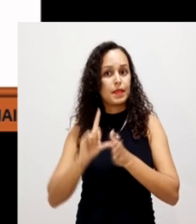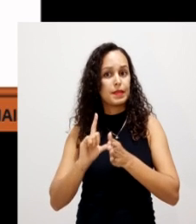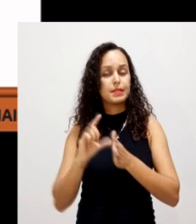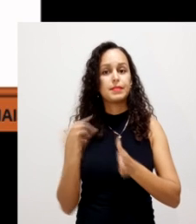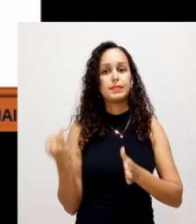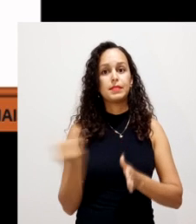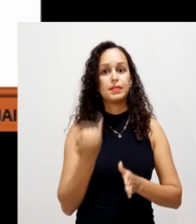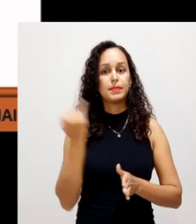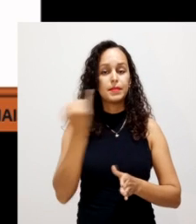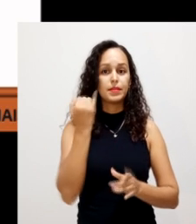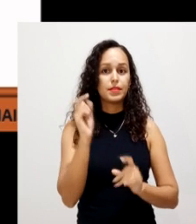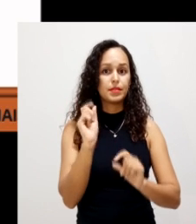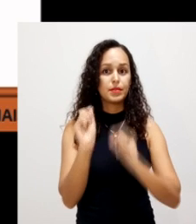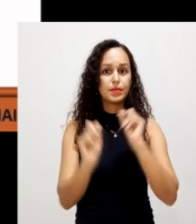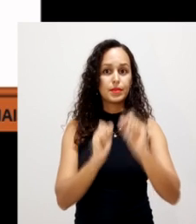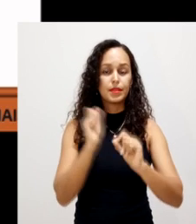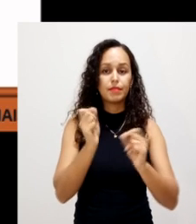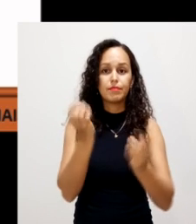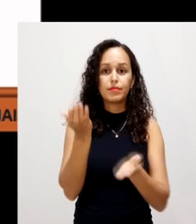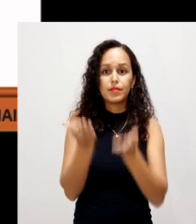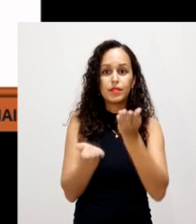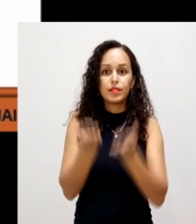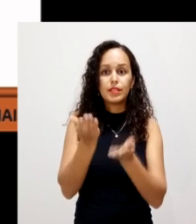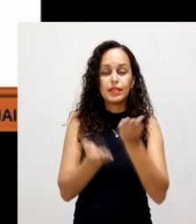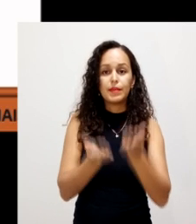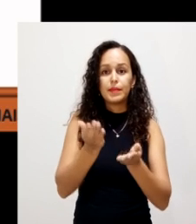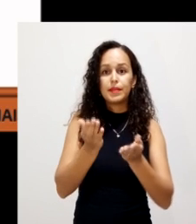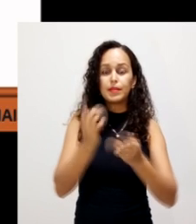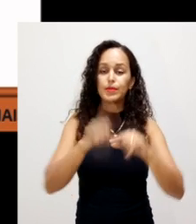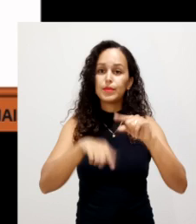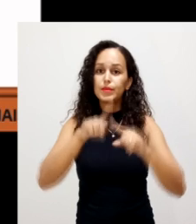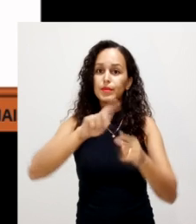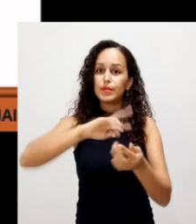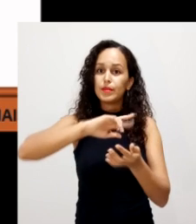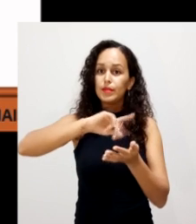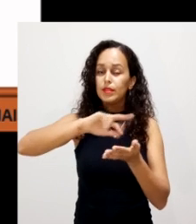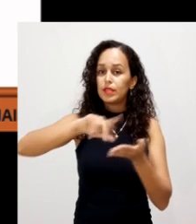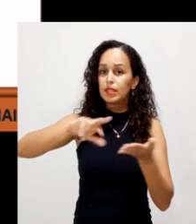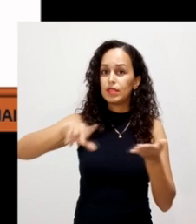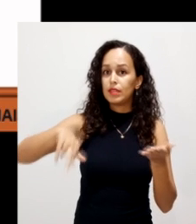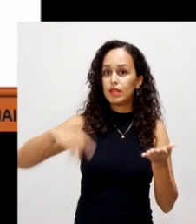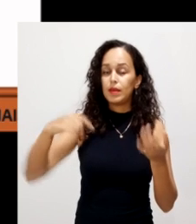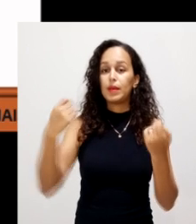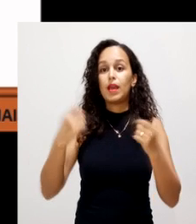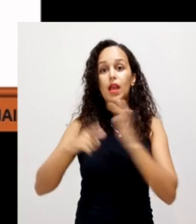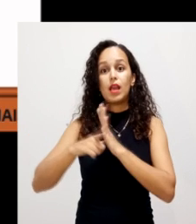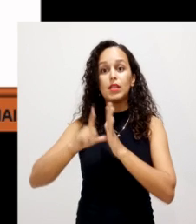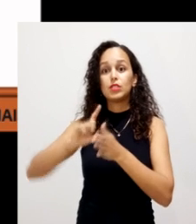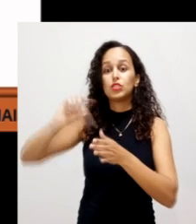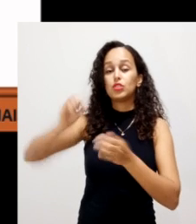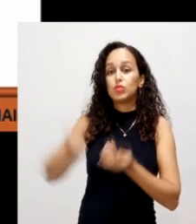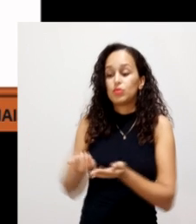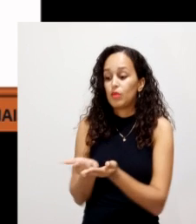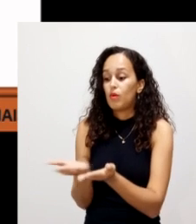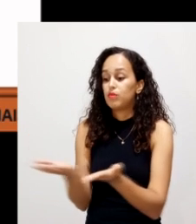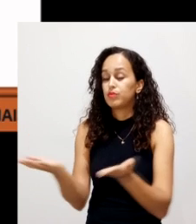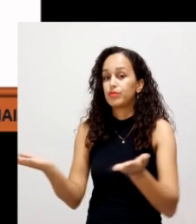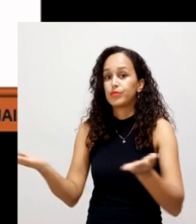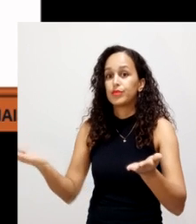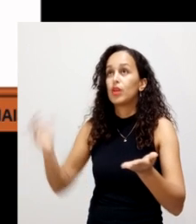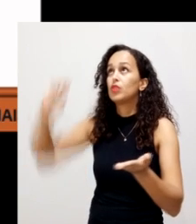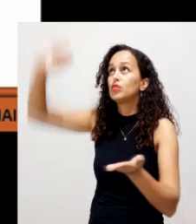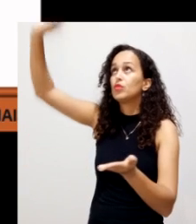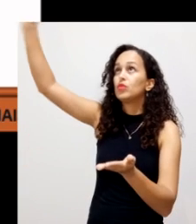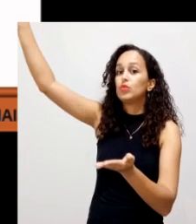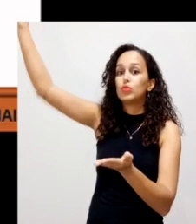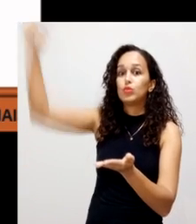fazer o empilhamento desses produtos, ele leve, ele coloca esse material em exposição ao sol para secar. Porque